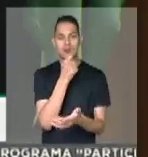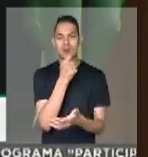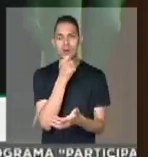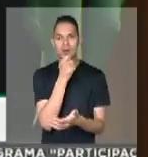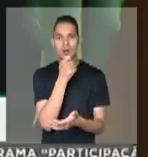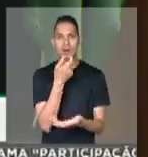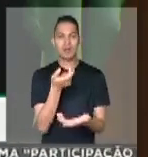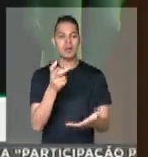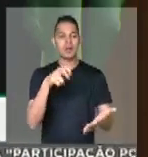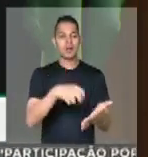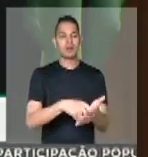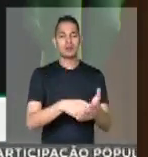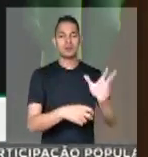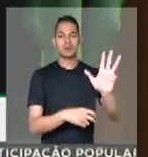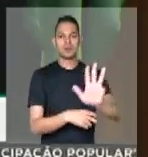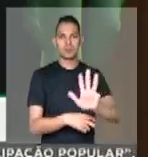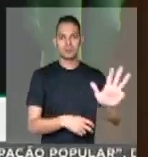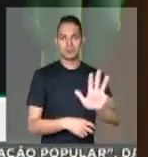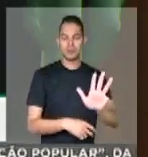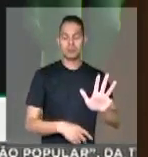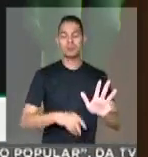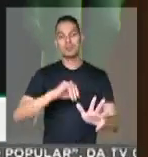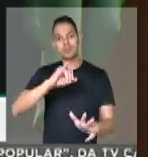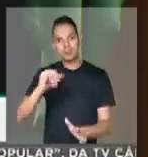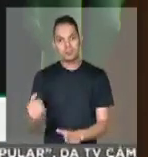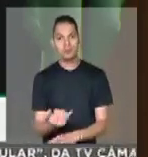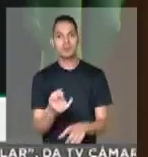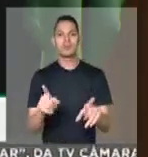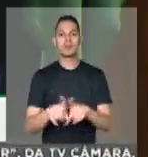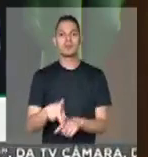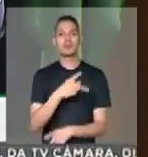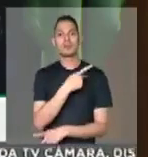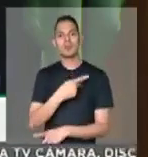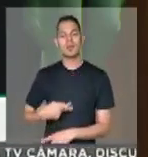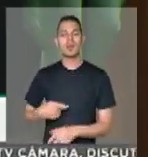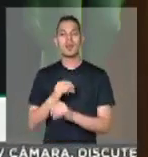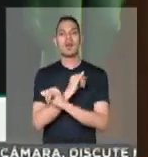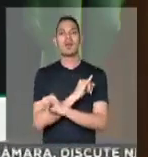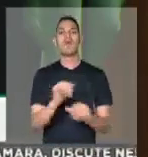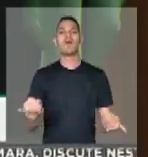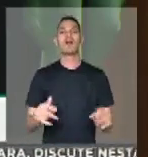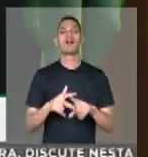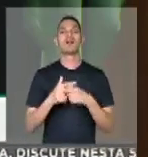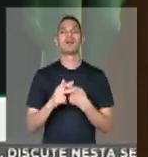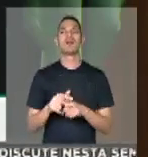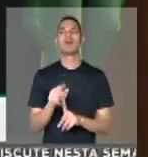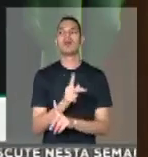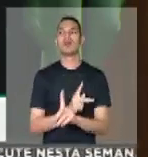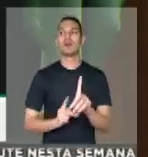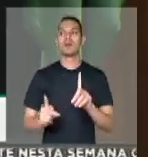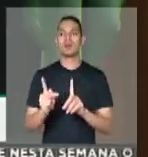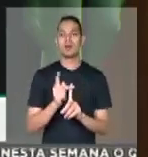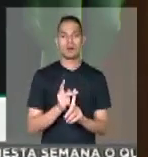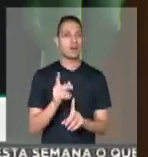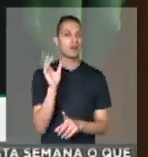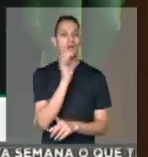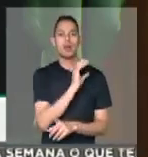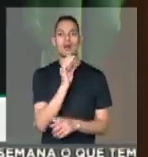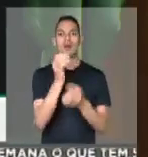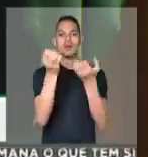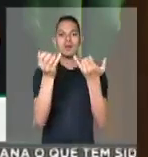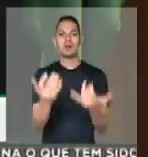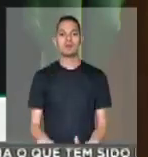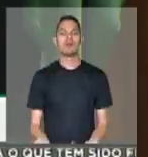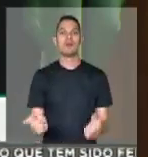condenou o ex-presidente Lula. E aproveito, senhor presidente, aqui para falar da reforma da Previdência, de forma muito breve.